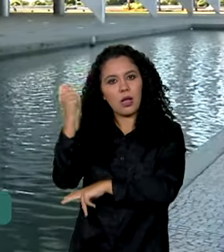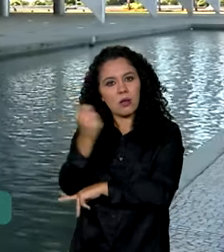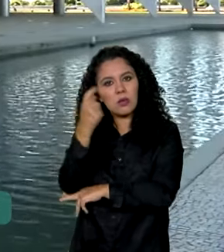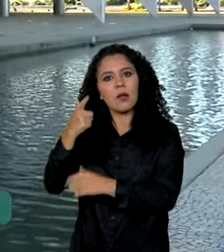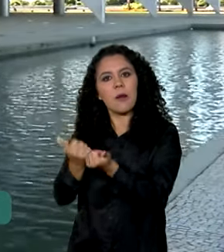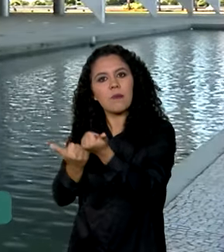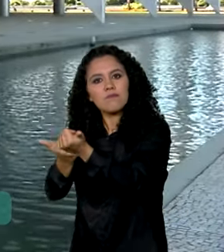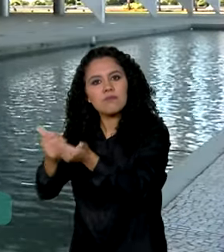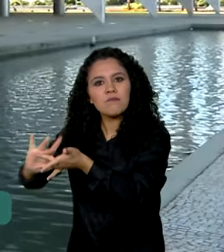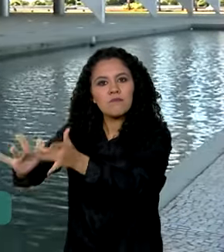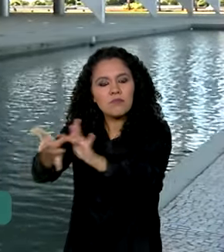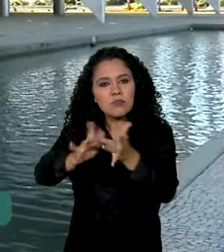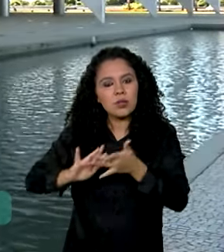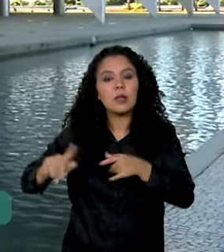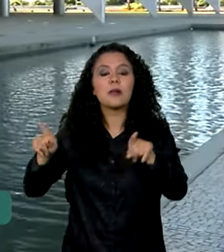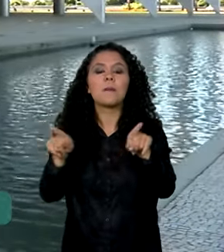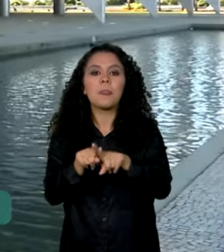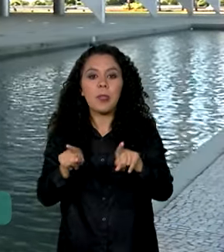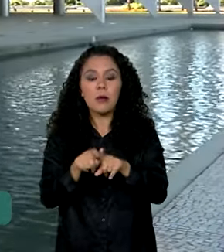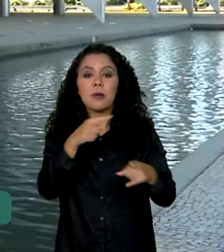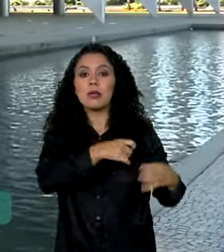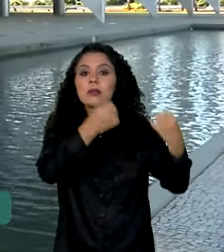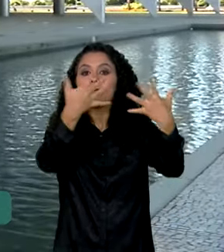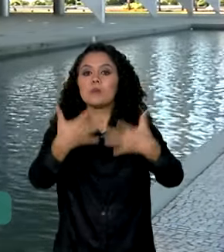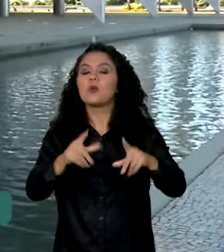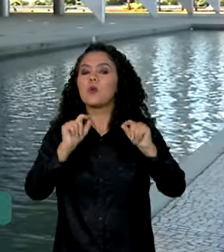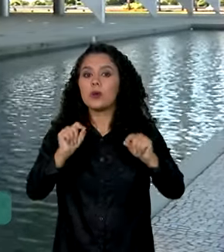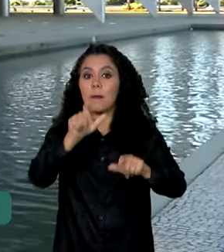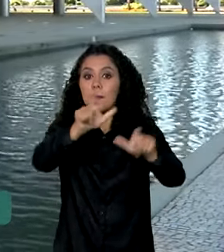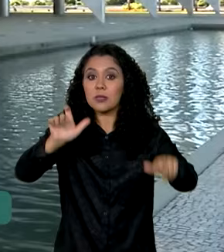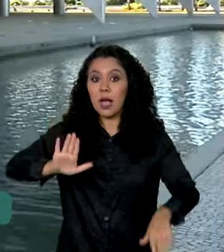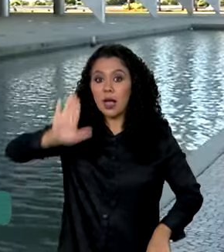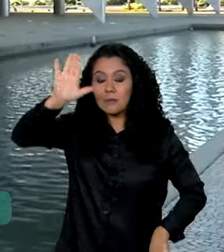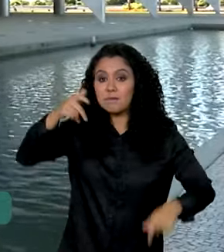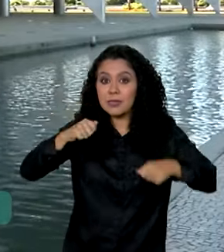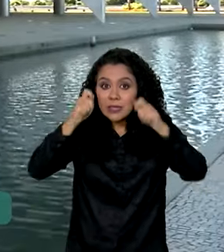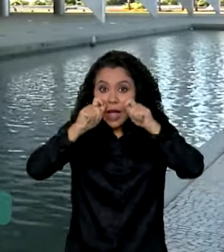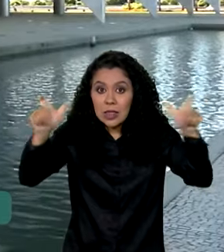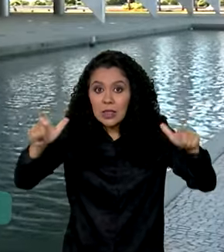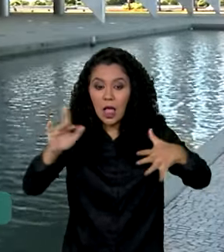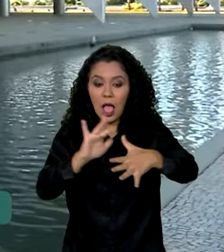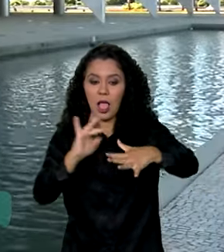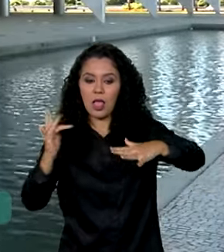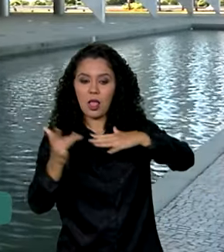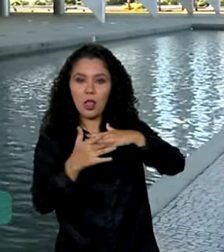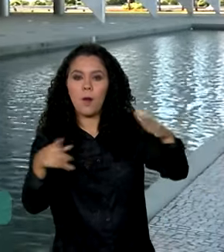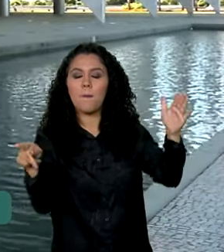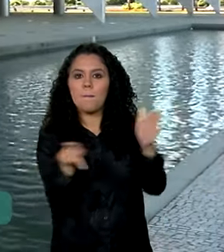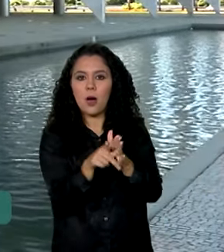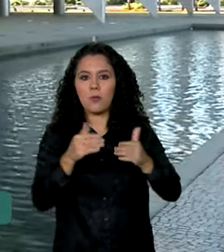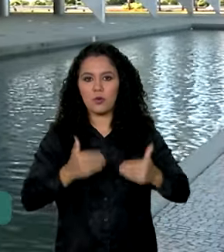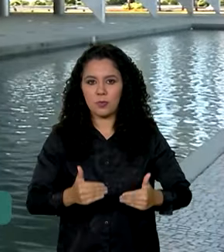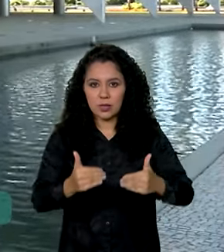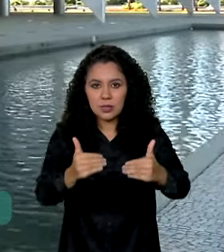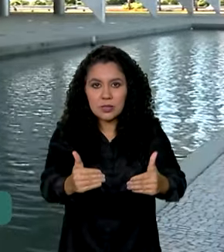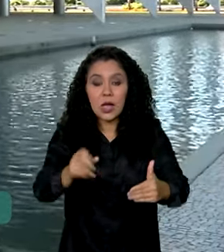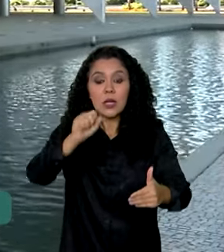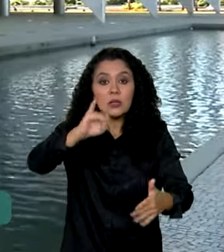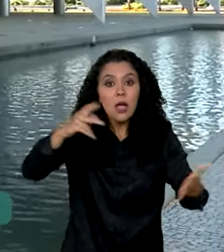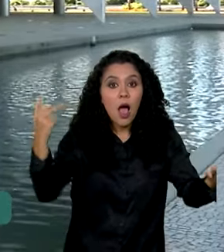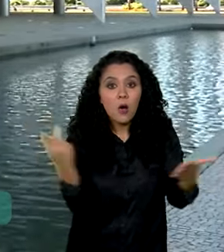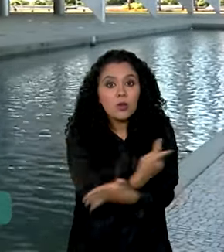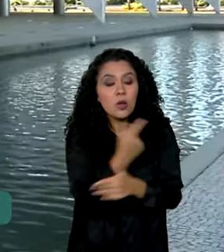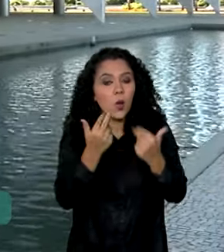Ministério da Gestão e Inovação em Serviços Públicos destacou que os candidatos precisam ficar atentos às redes sociais do Ministério para, haja